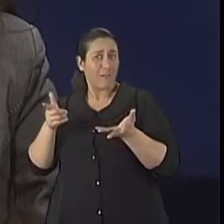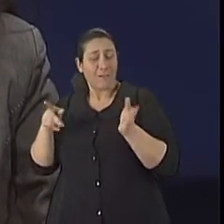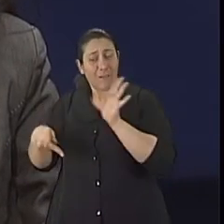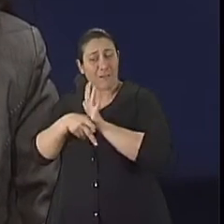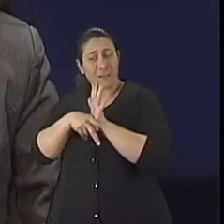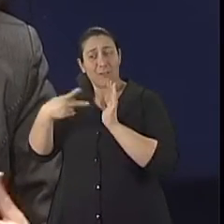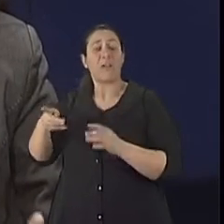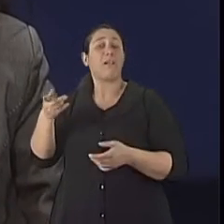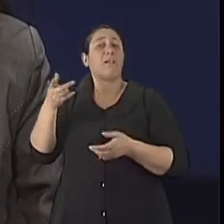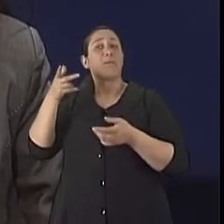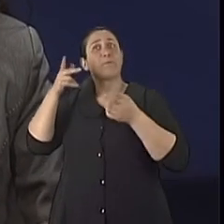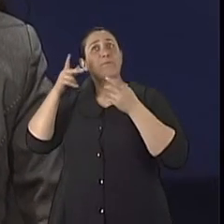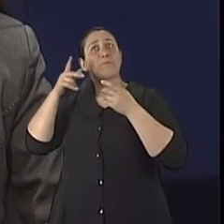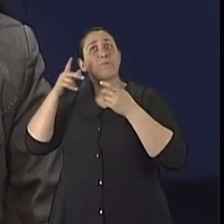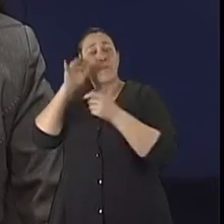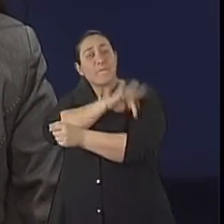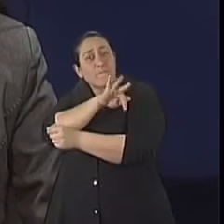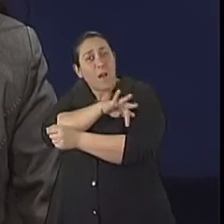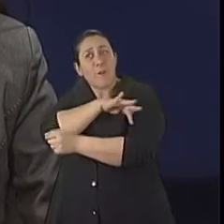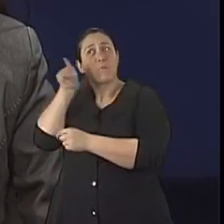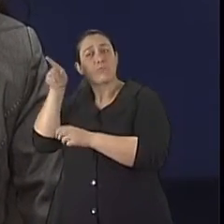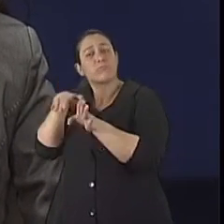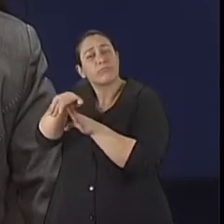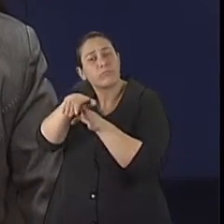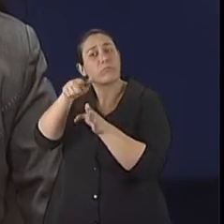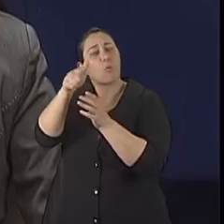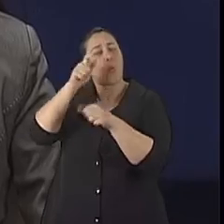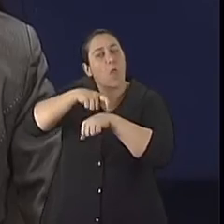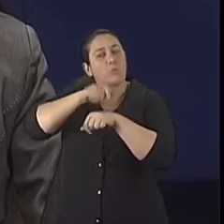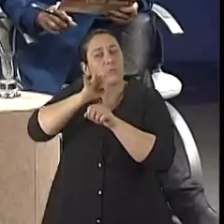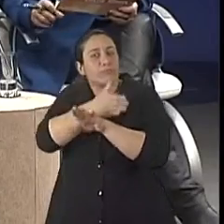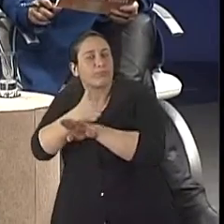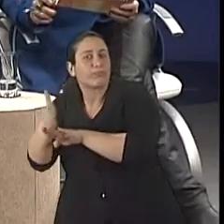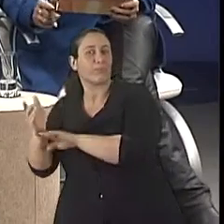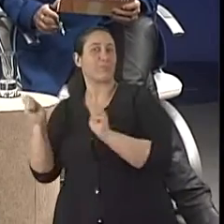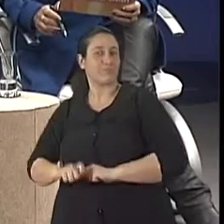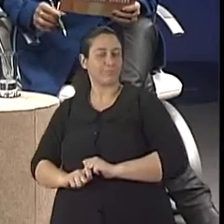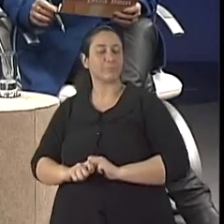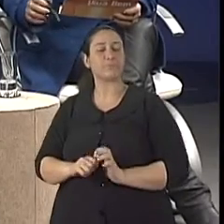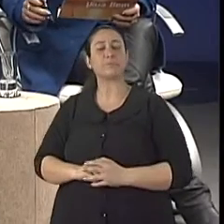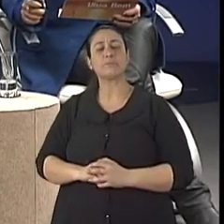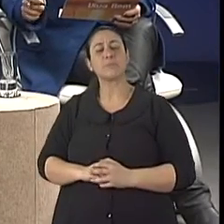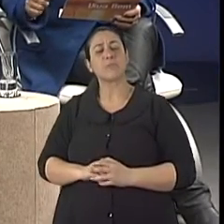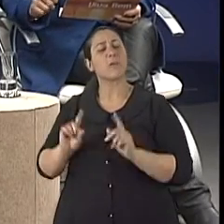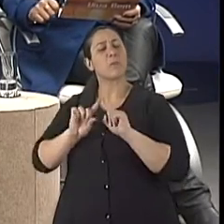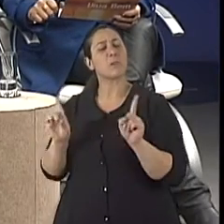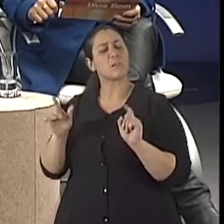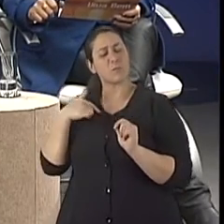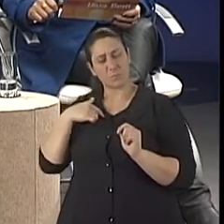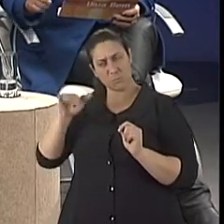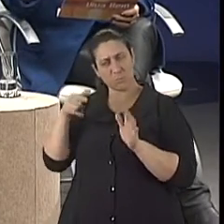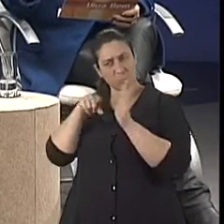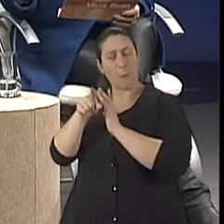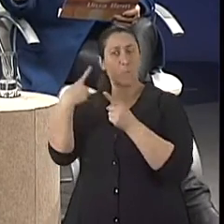o outro, pode gerar um sintoma não esperado. Claro. Mas, Maria Cristina, tem a questão das políticas